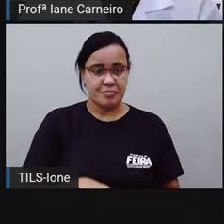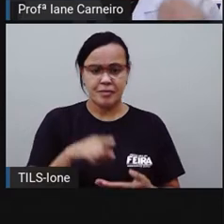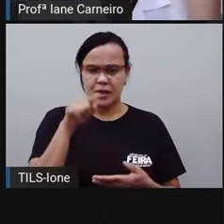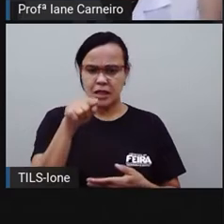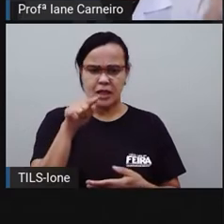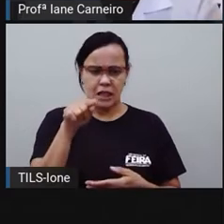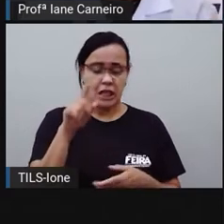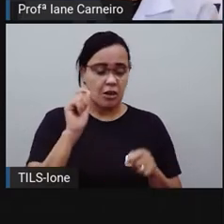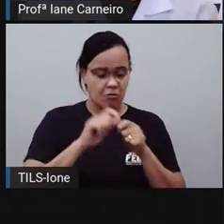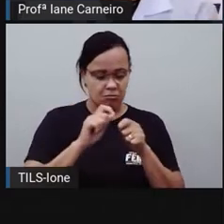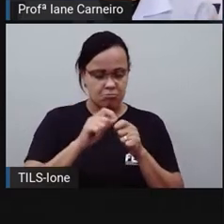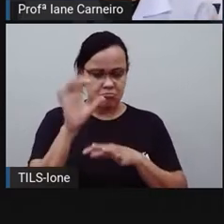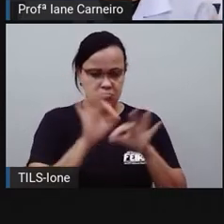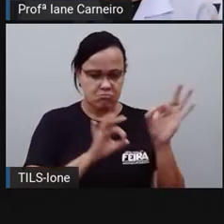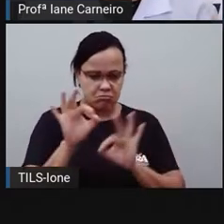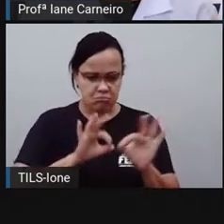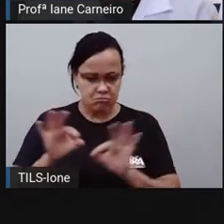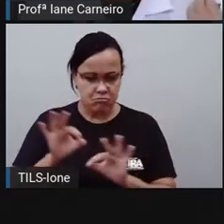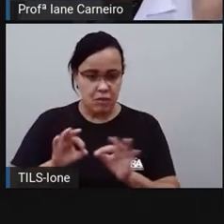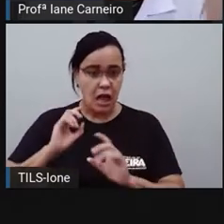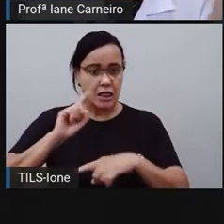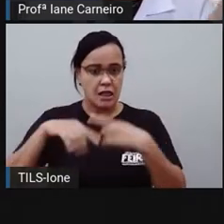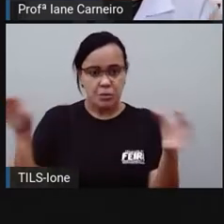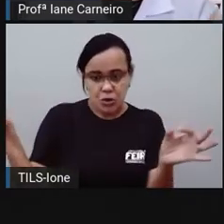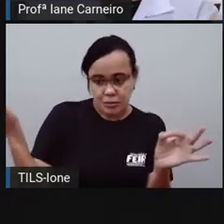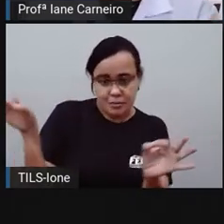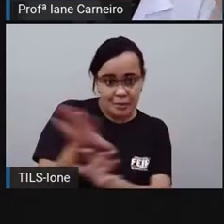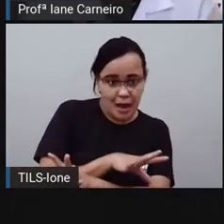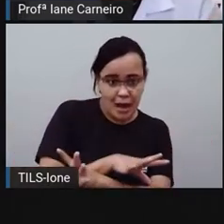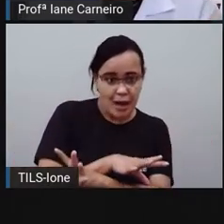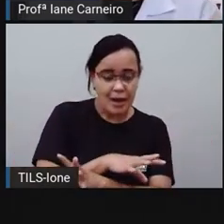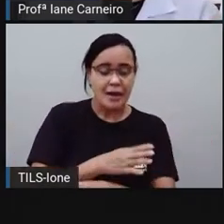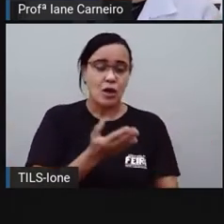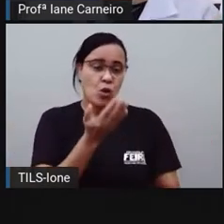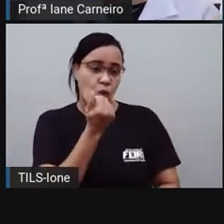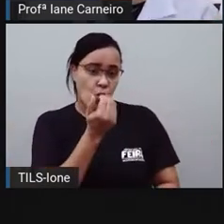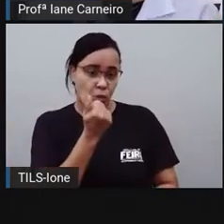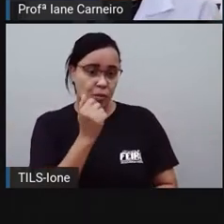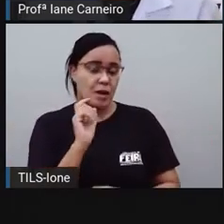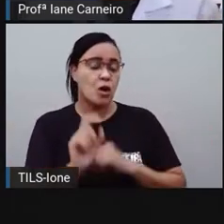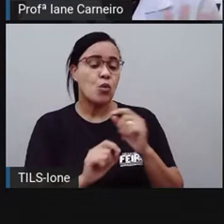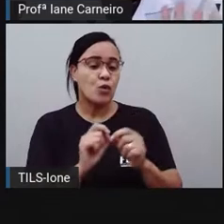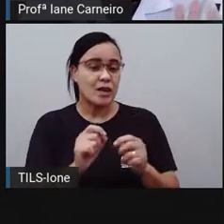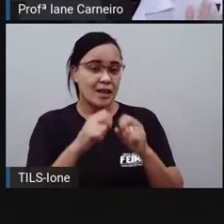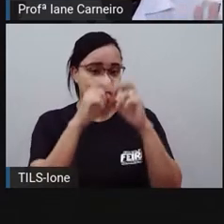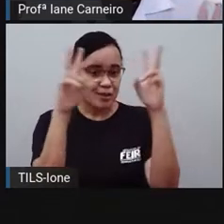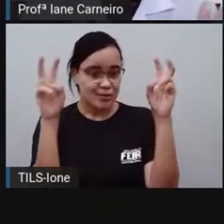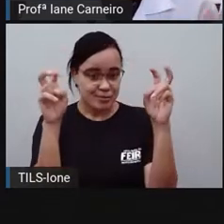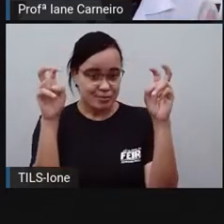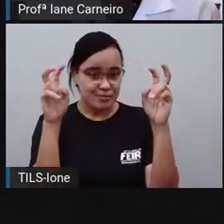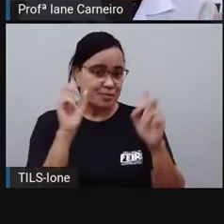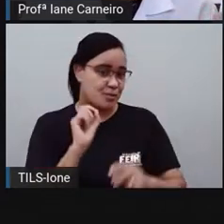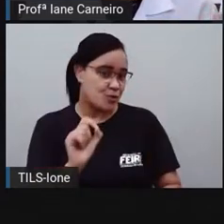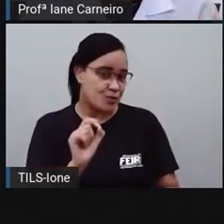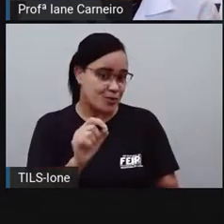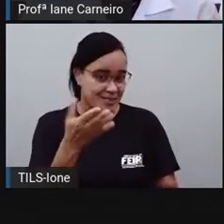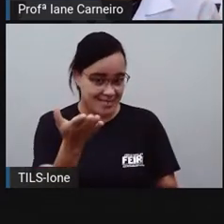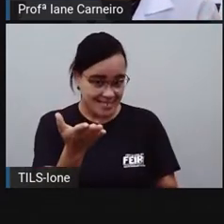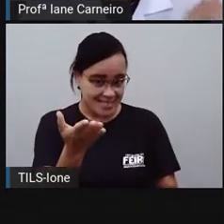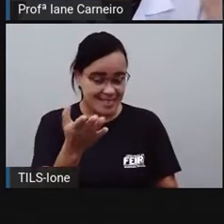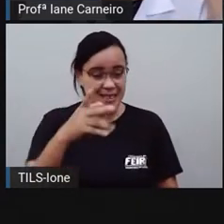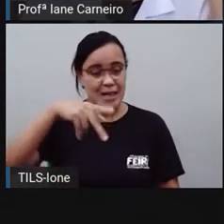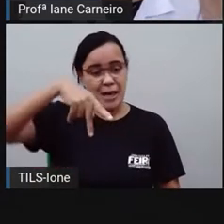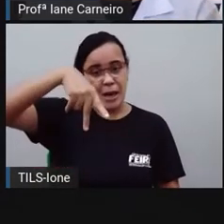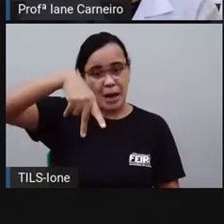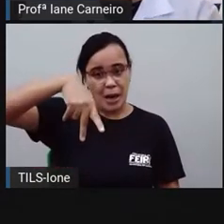ser elaborado a partir dessa receita, né? Então, a gente está vendo aqui a panqueca, né? A gente não precisaria nem ler aqui o nome,